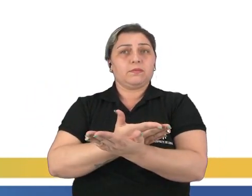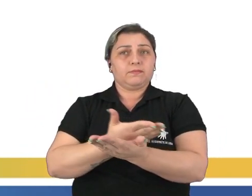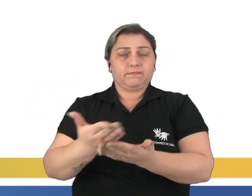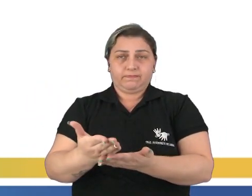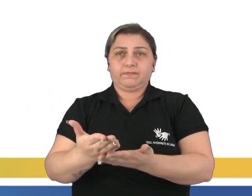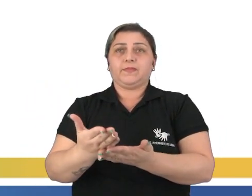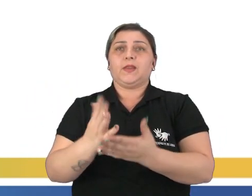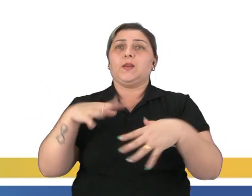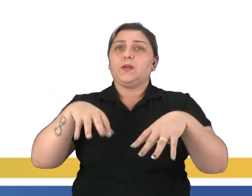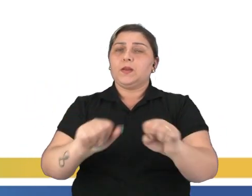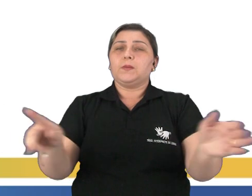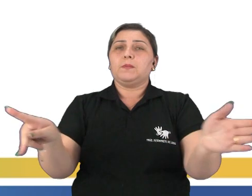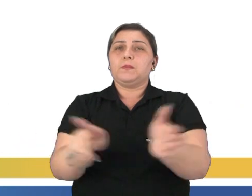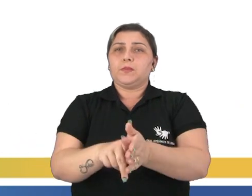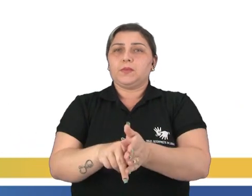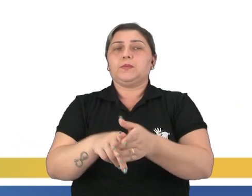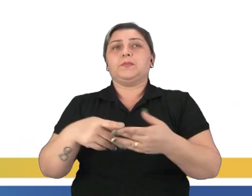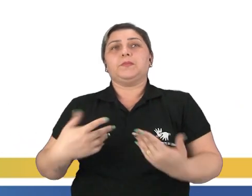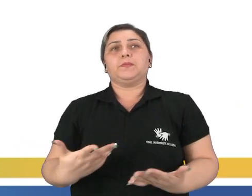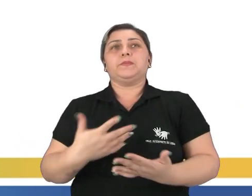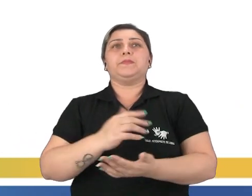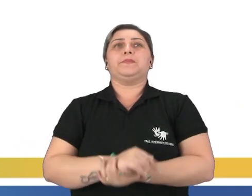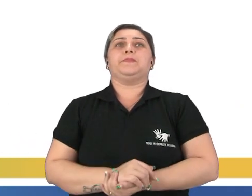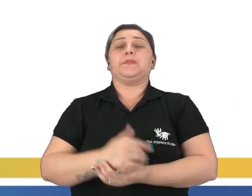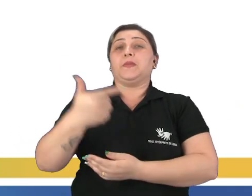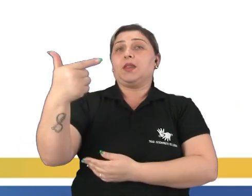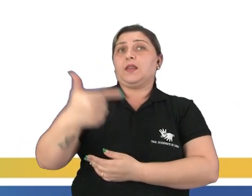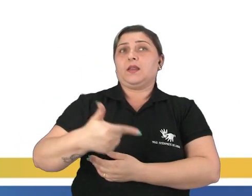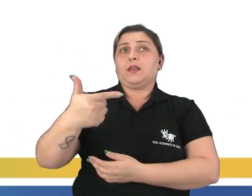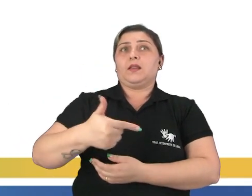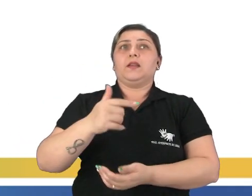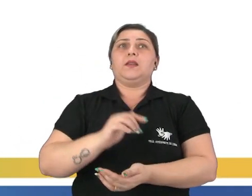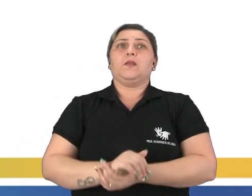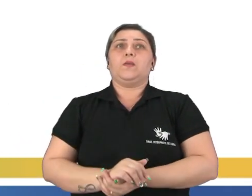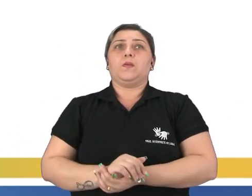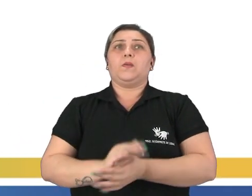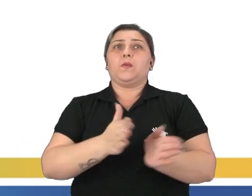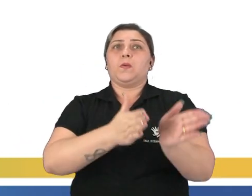a ocupação efetiva, a colonização. Segunda questão,